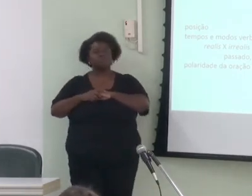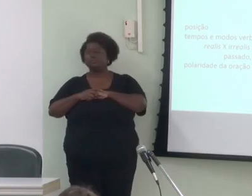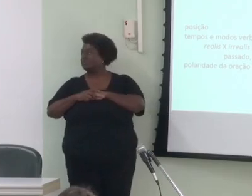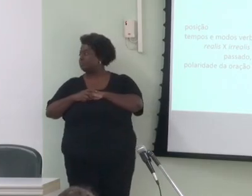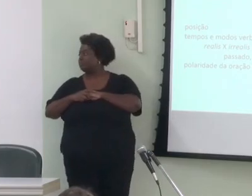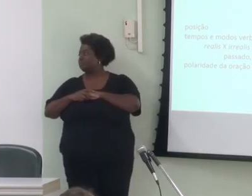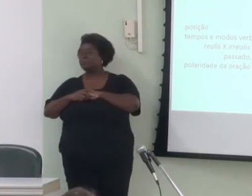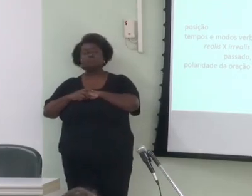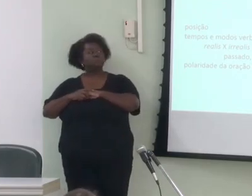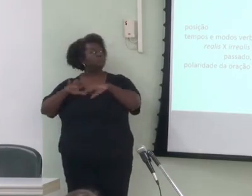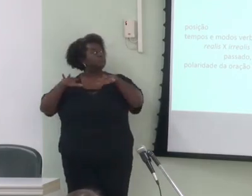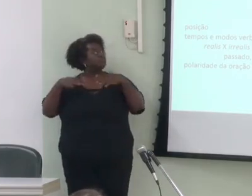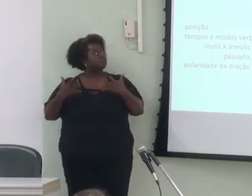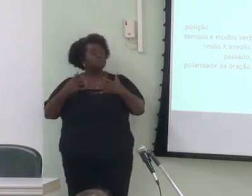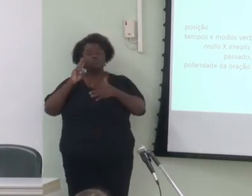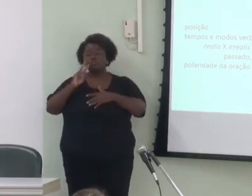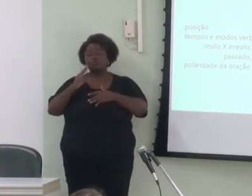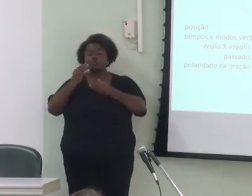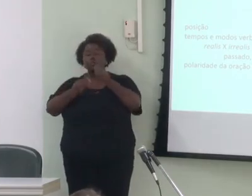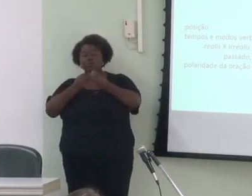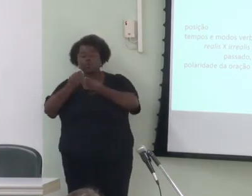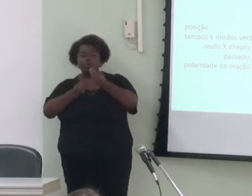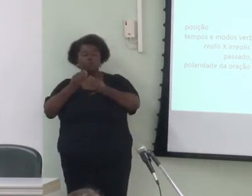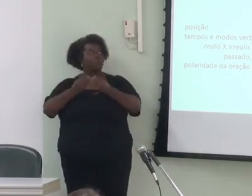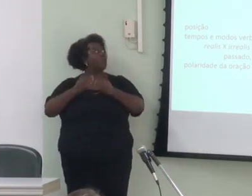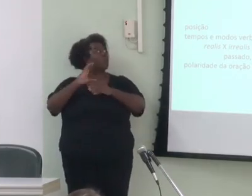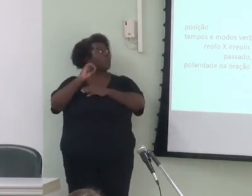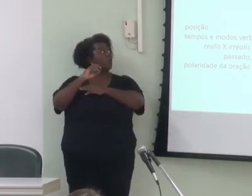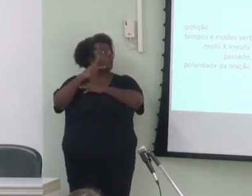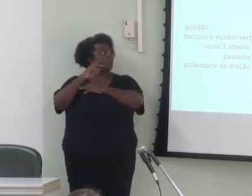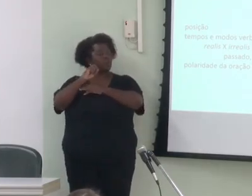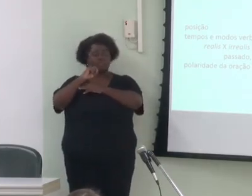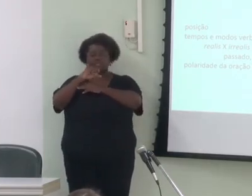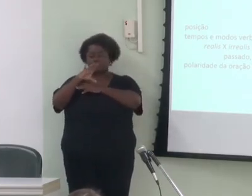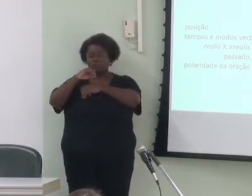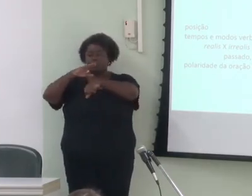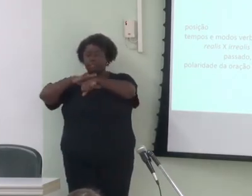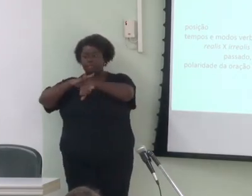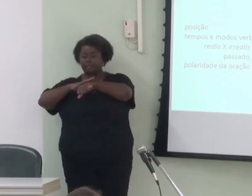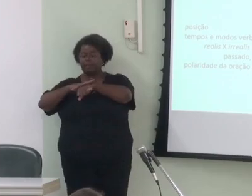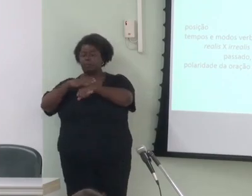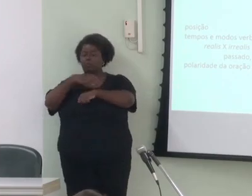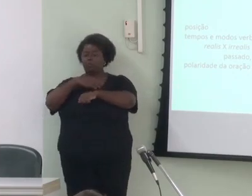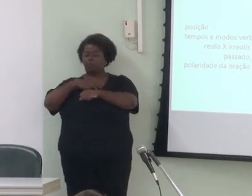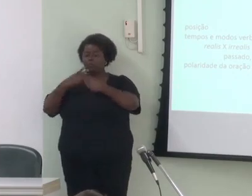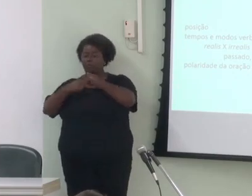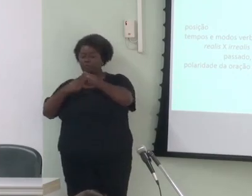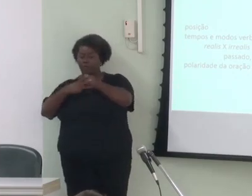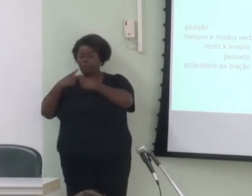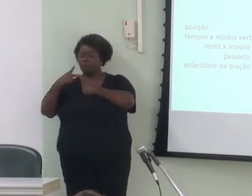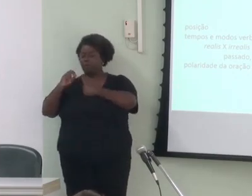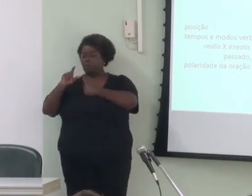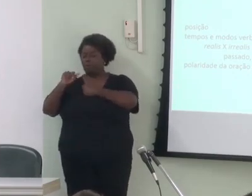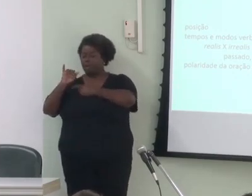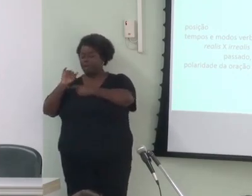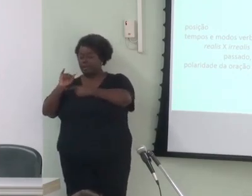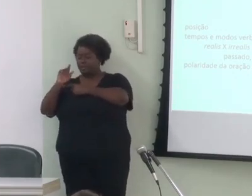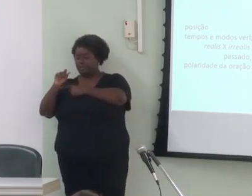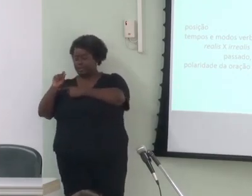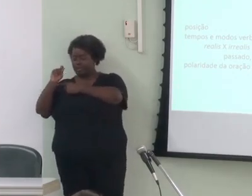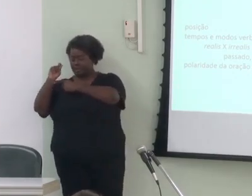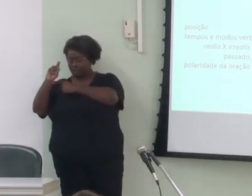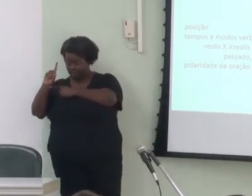considerei para tanto fatores clássicos como posição tempo modo verbal polaridade um primeiro fator que se mostrou